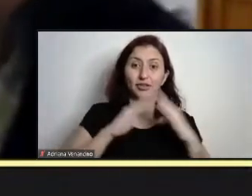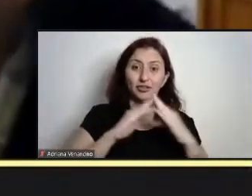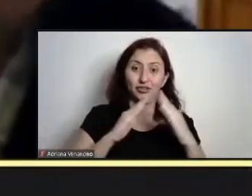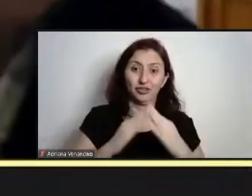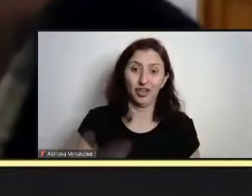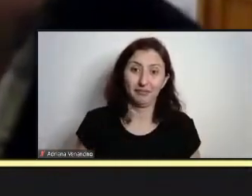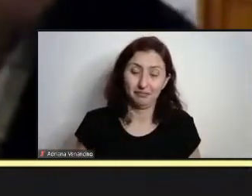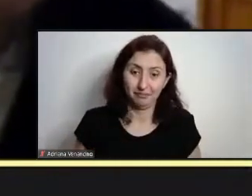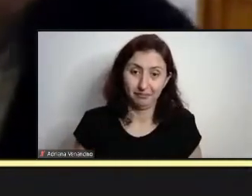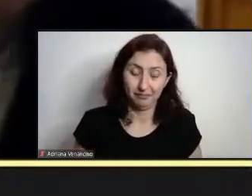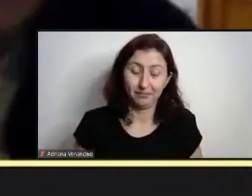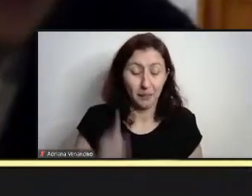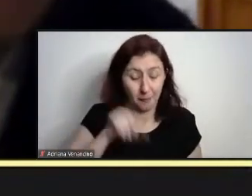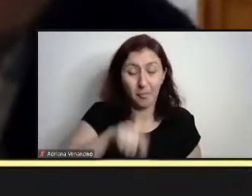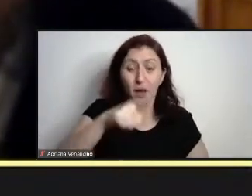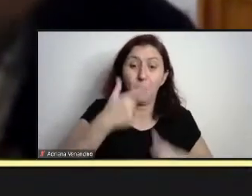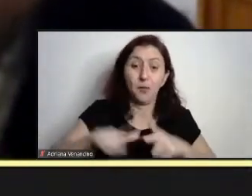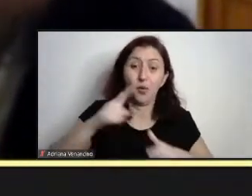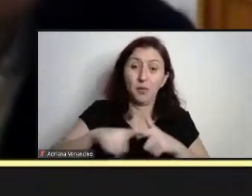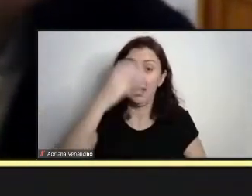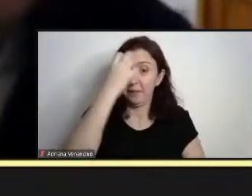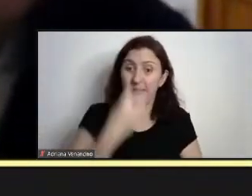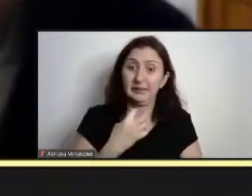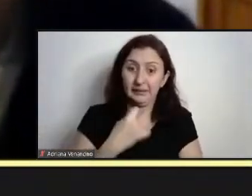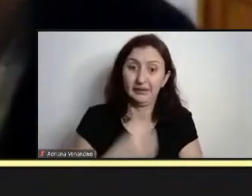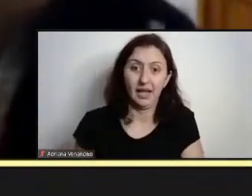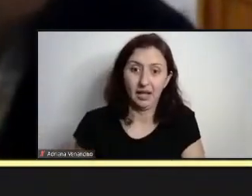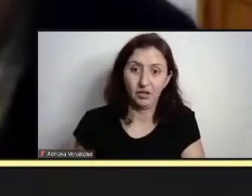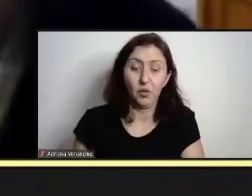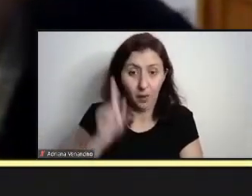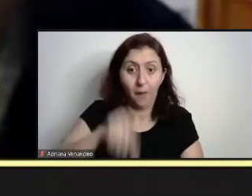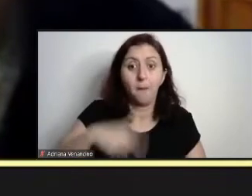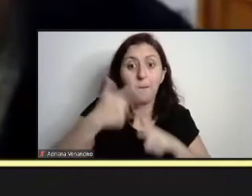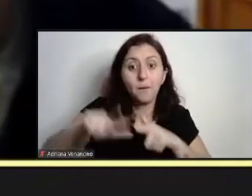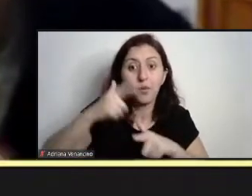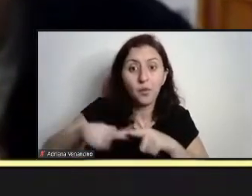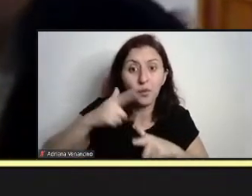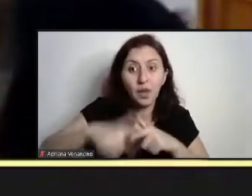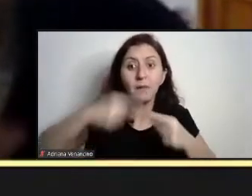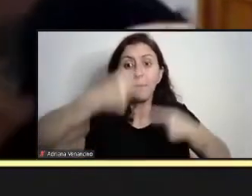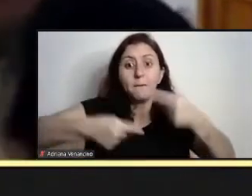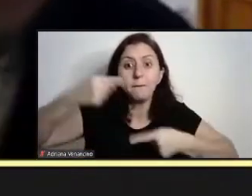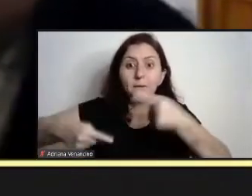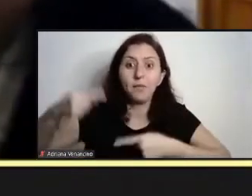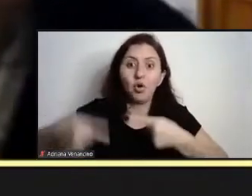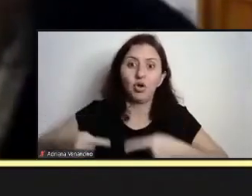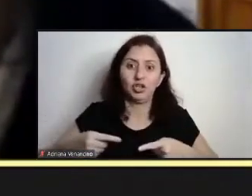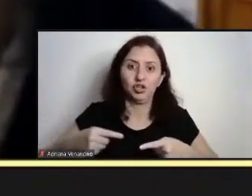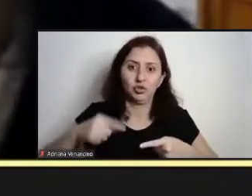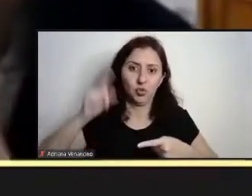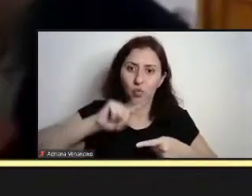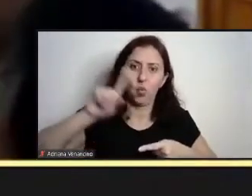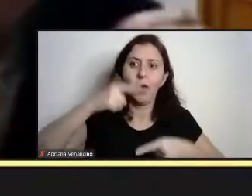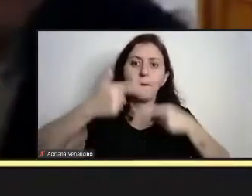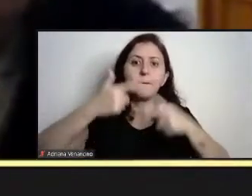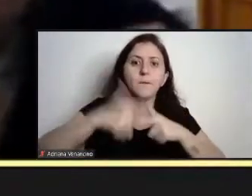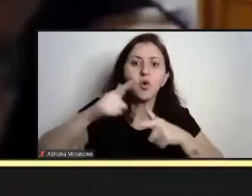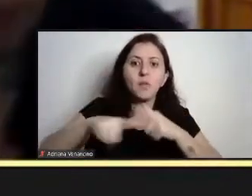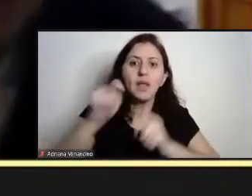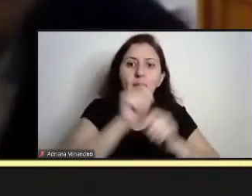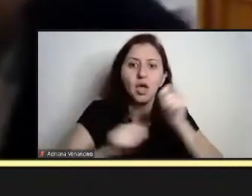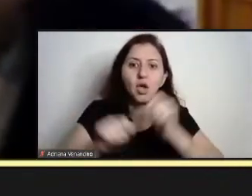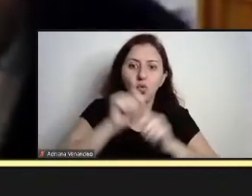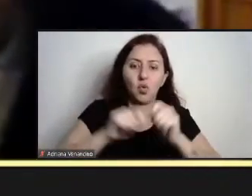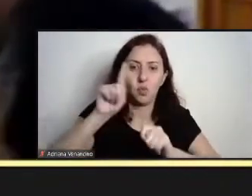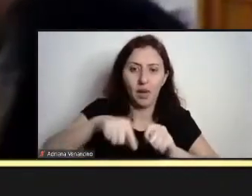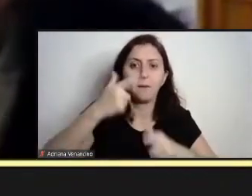problema muito sério, que tem a ver com... E é um problema político, não é um problema econômico. É um problema político, é um problema de como se